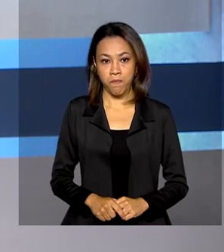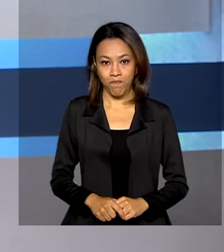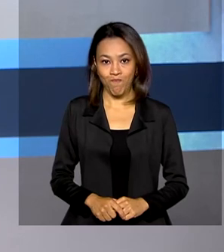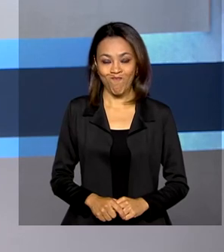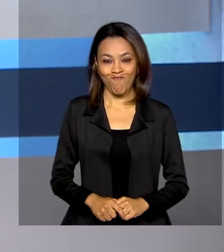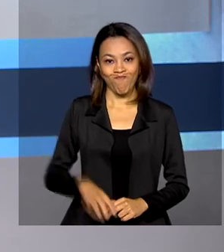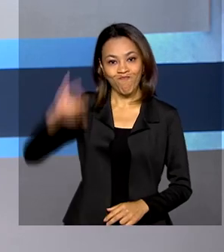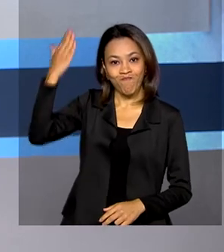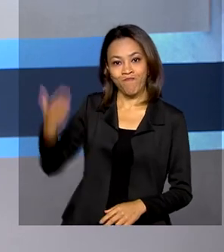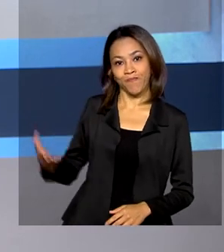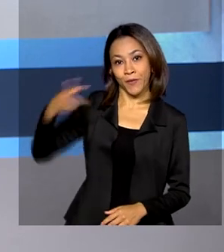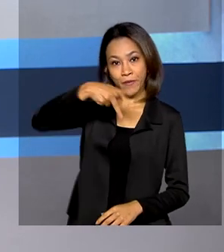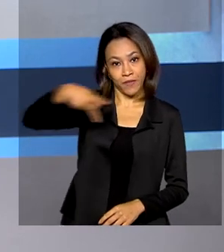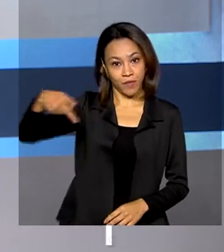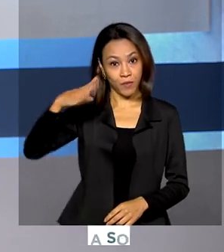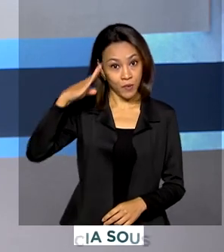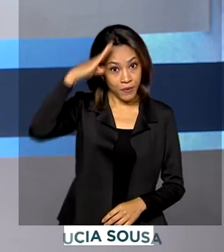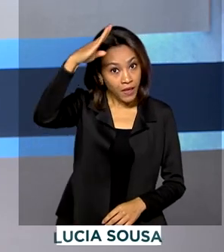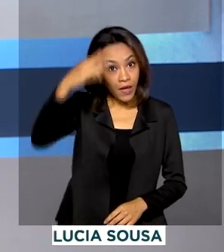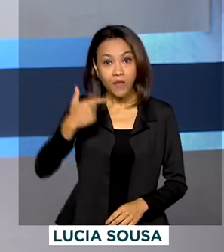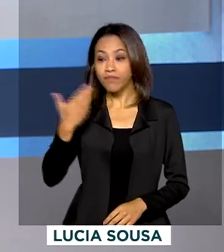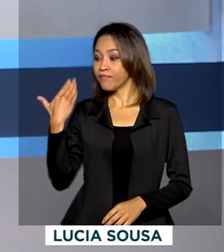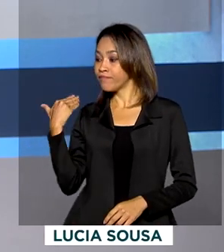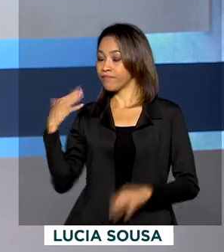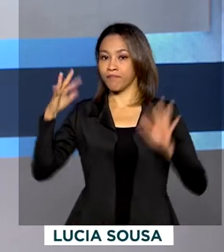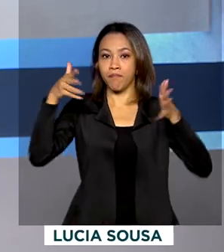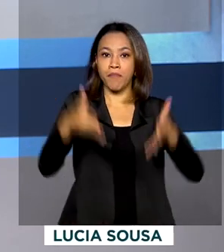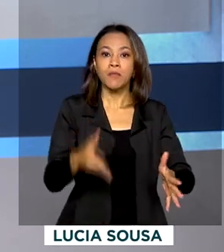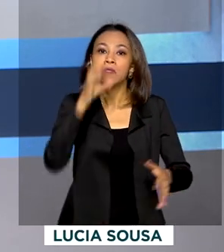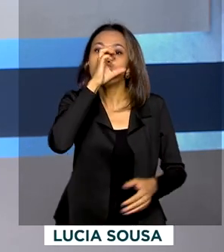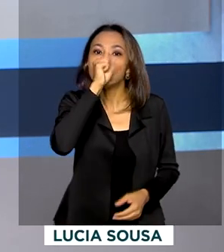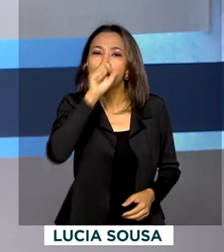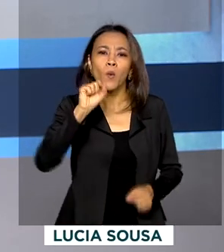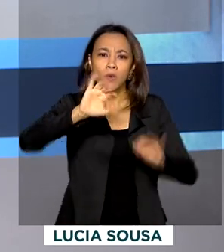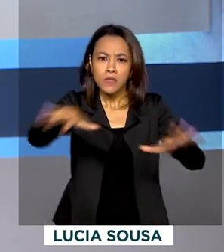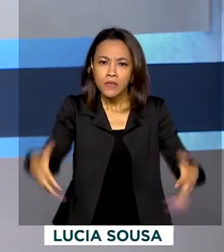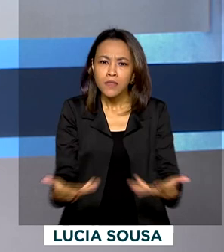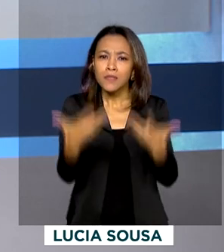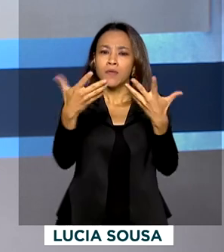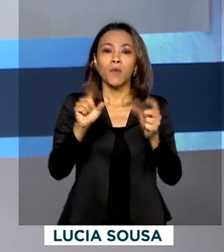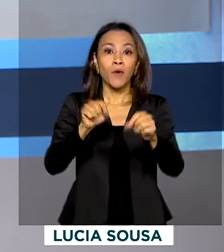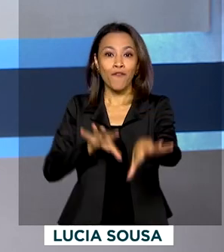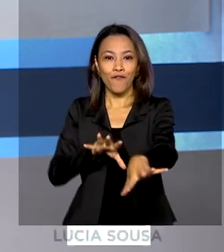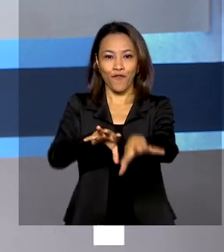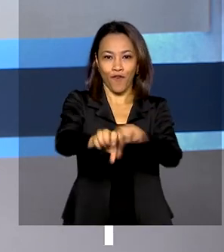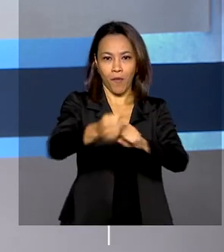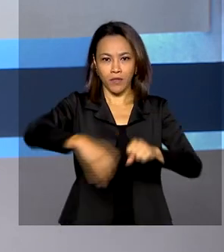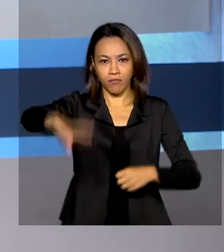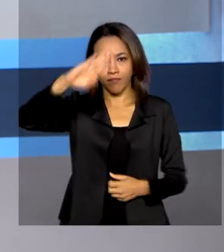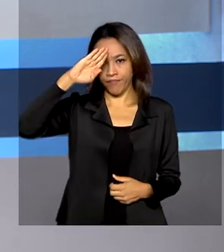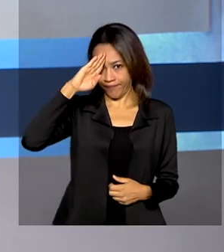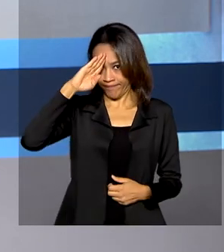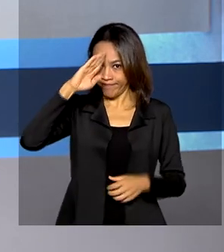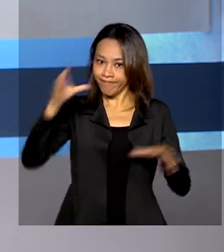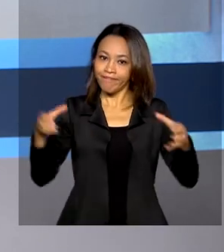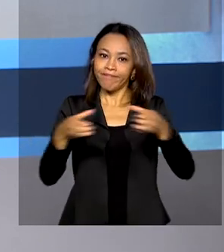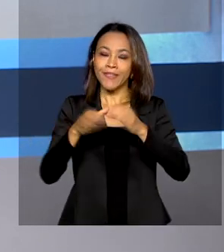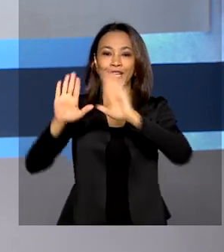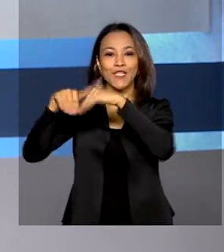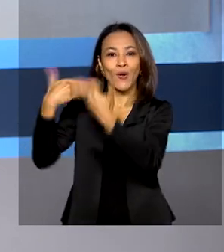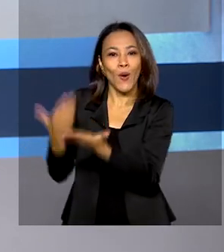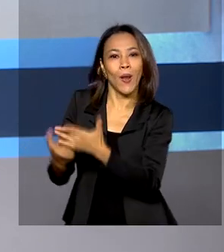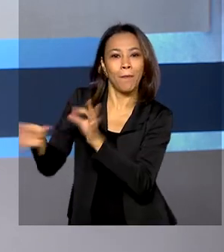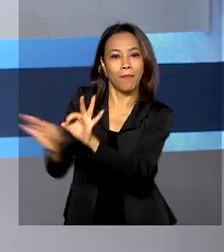E o presidente Jair Bolsonaro participou no sábado da cerimônia que deu início à formação de oficiais militares na Escola